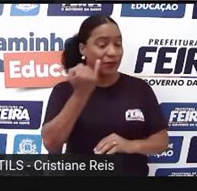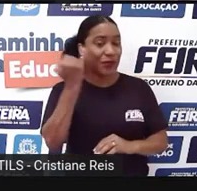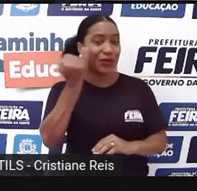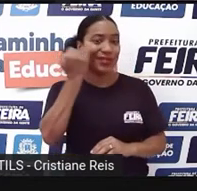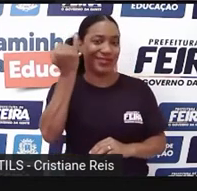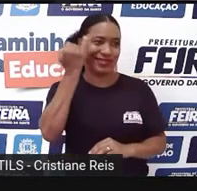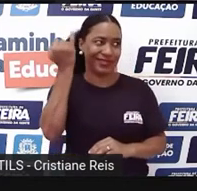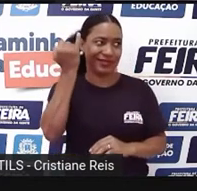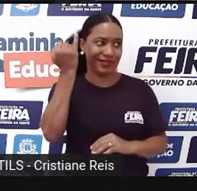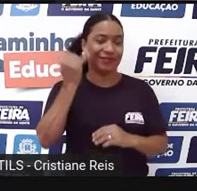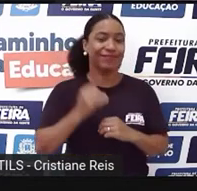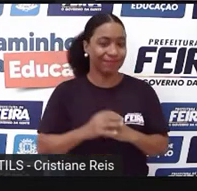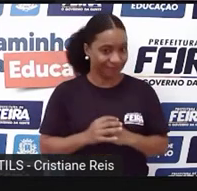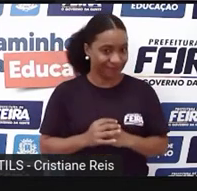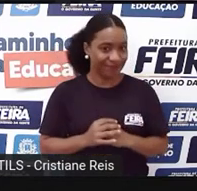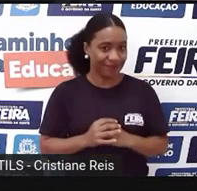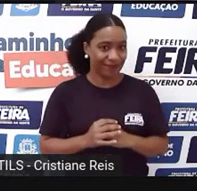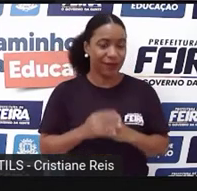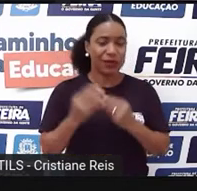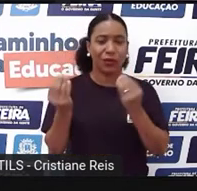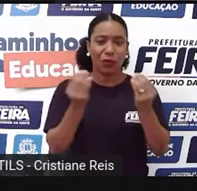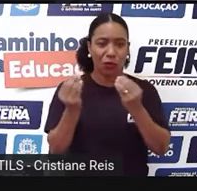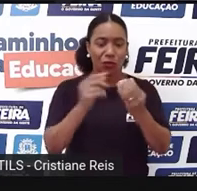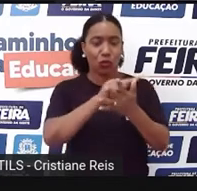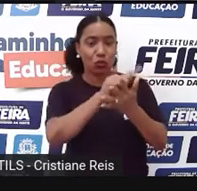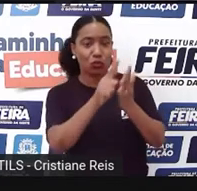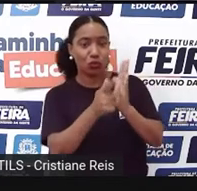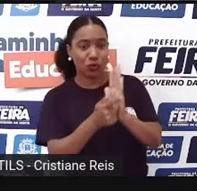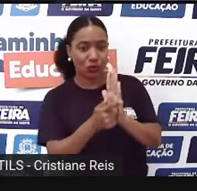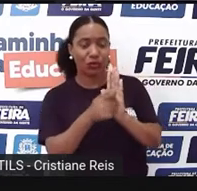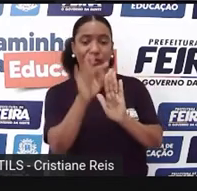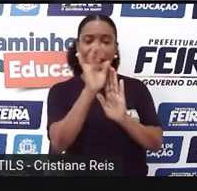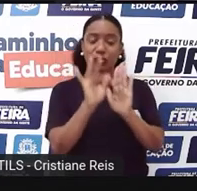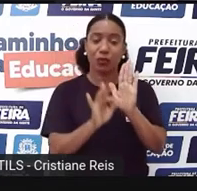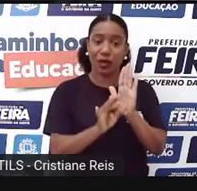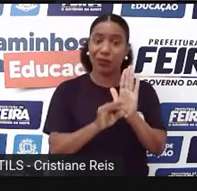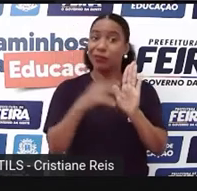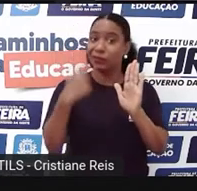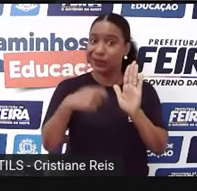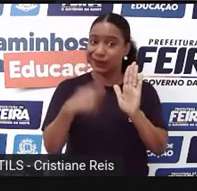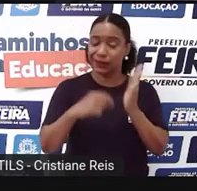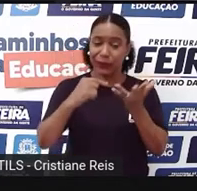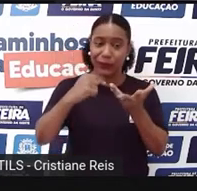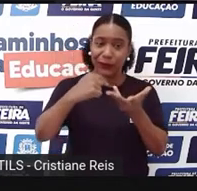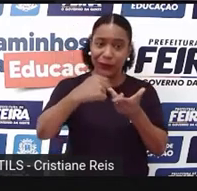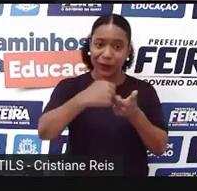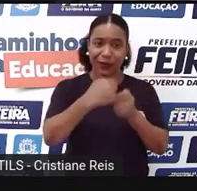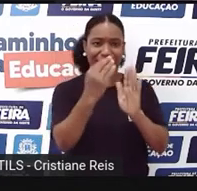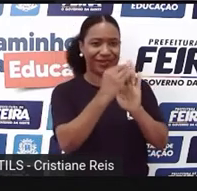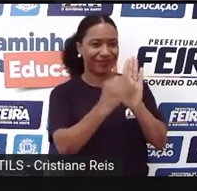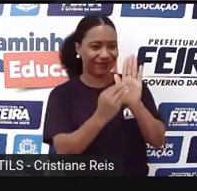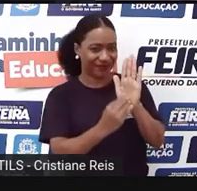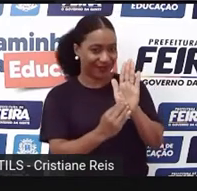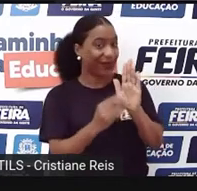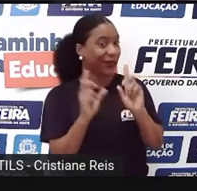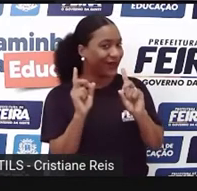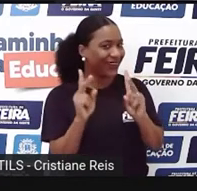para a composição desse gênero textual, desse tipo de texto? Ok? Então,